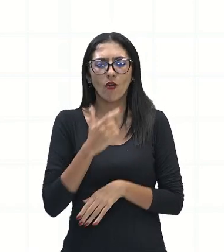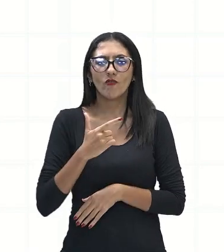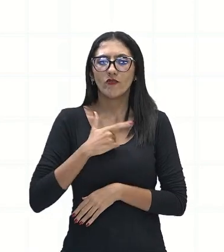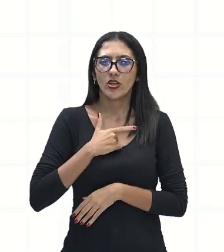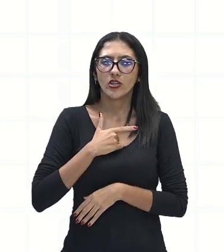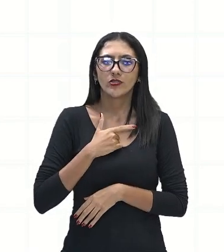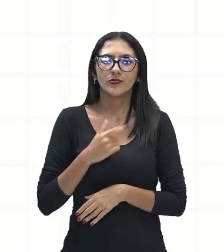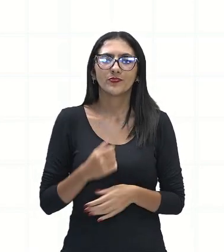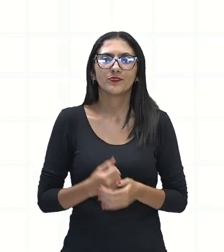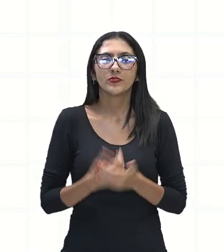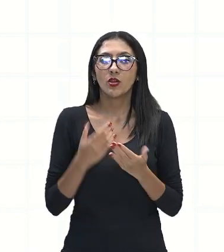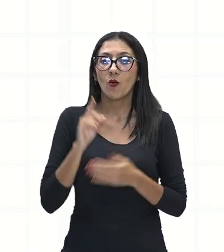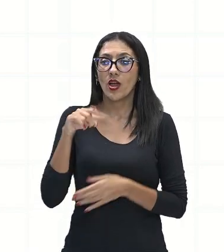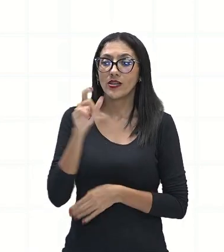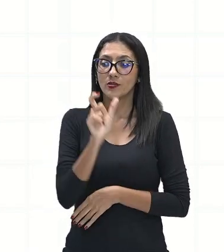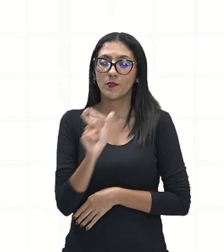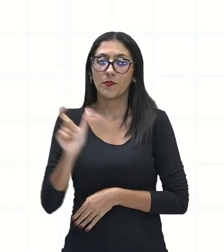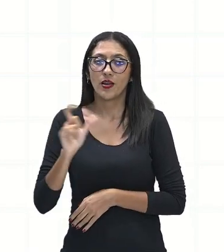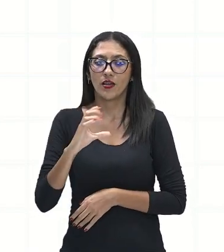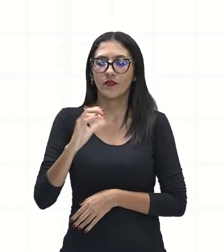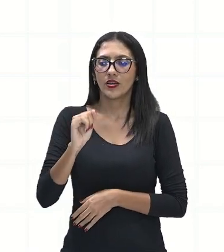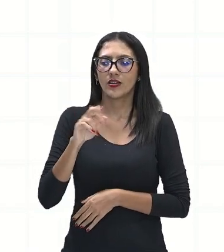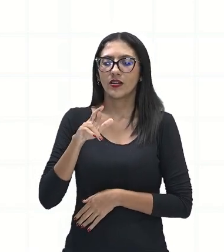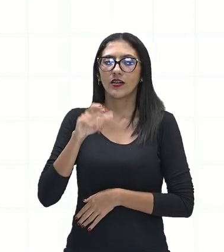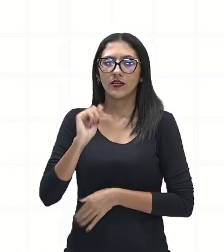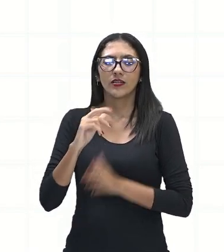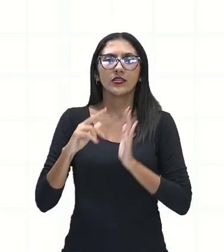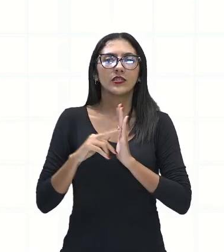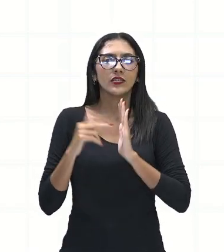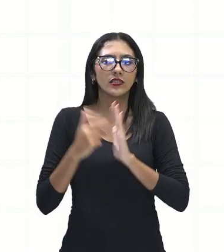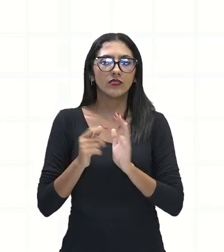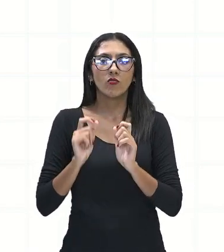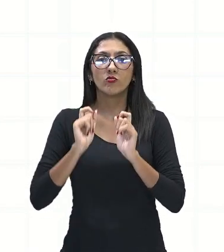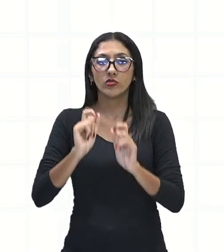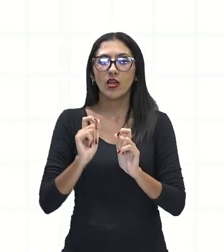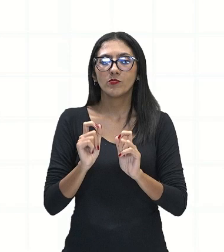ser o quê? Um homem, né?